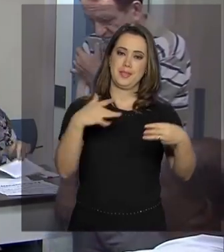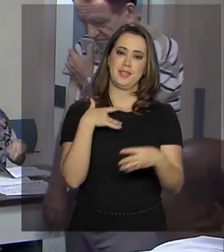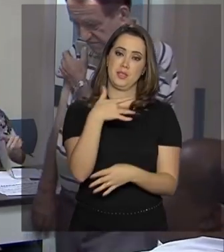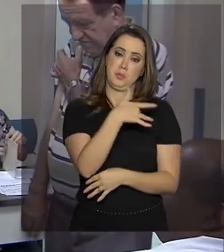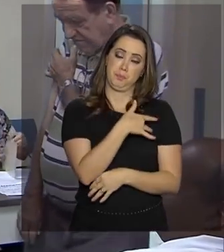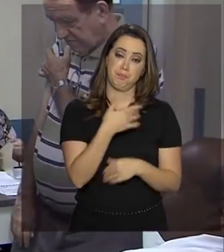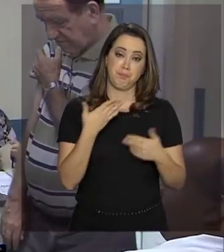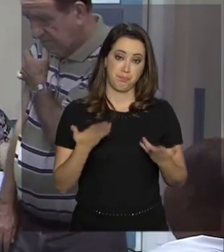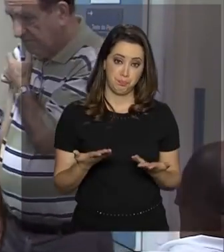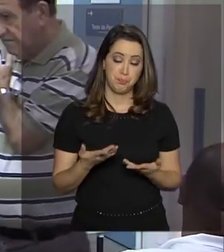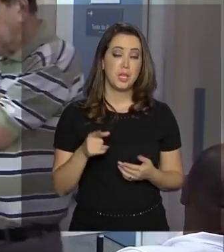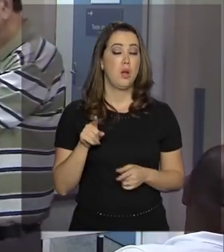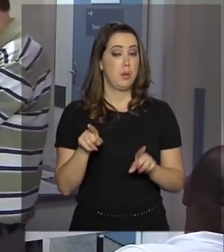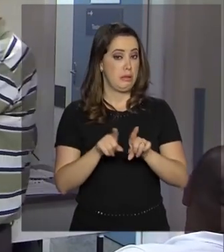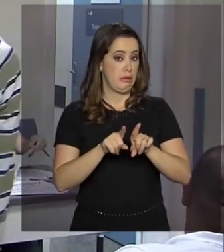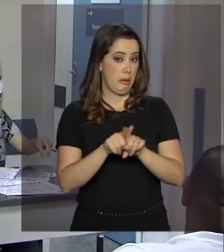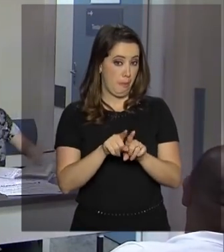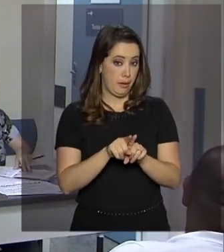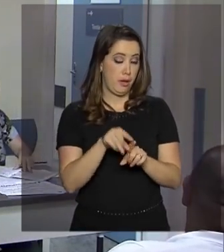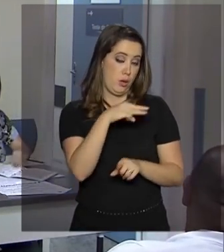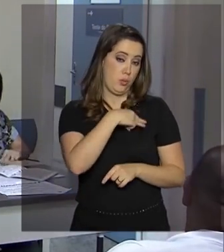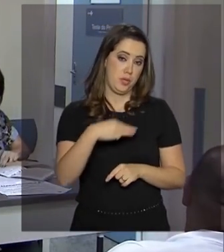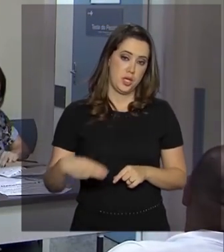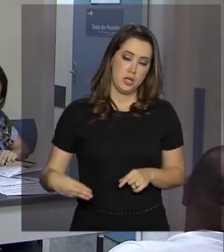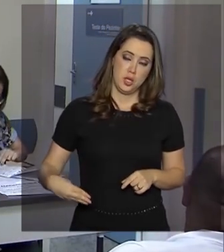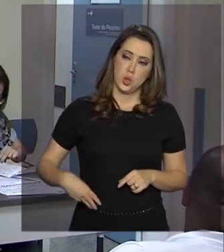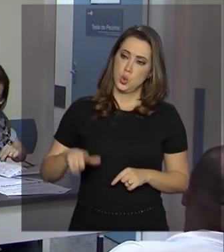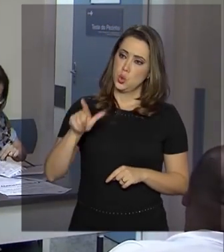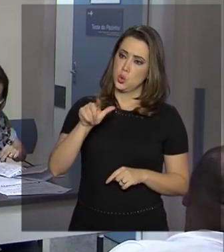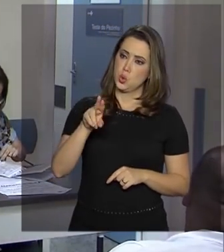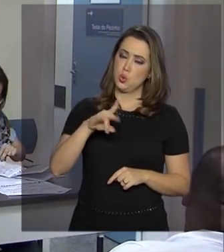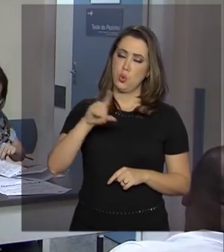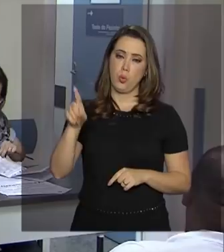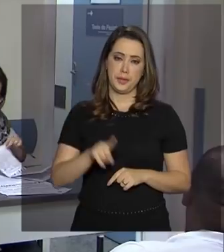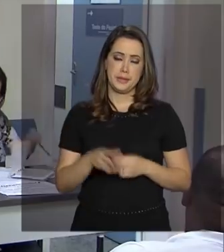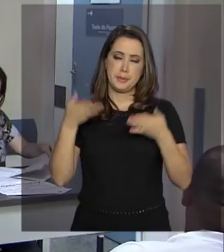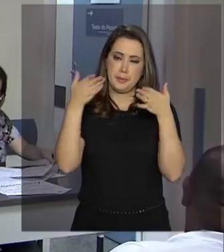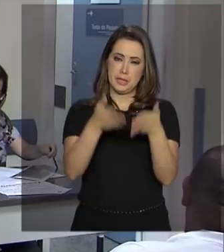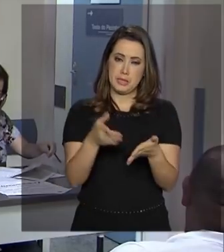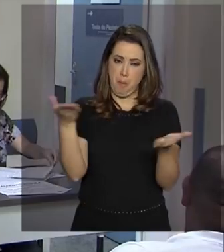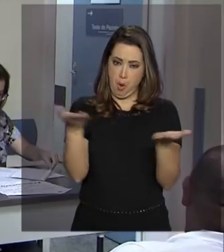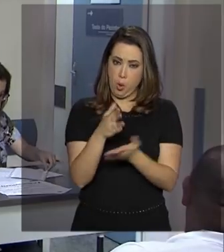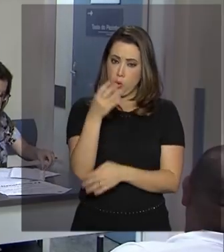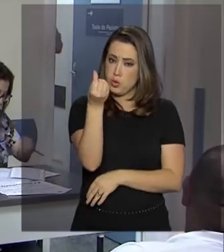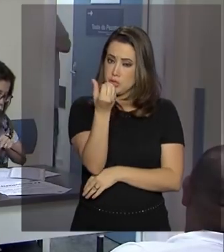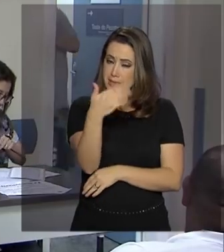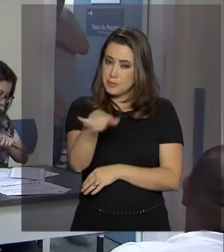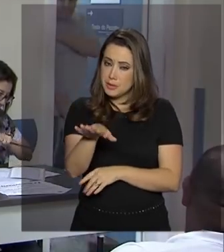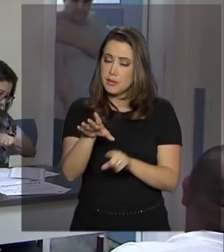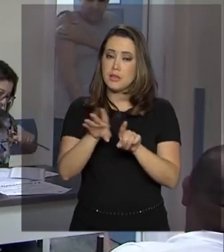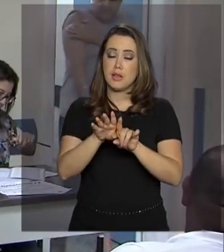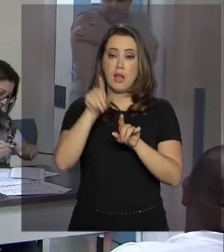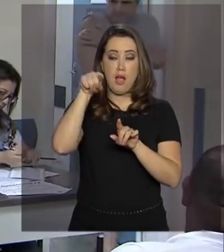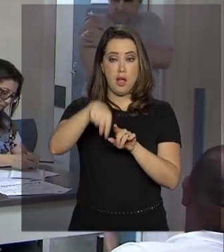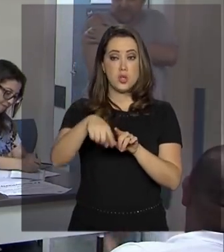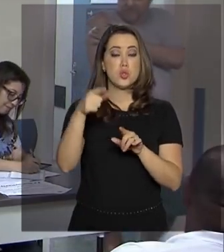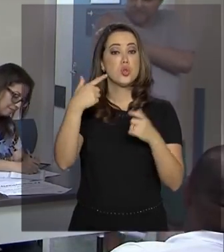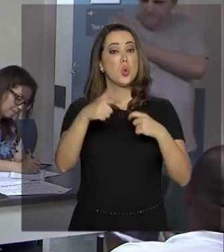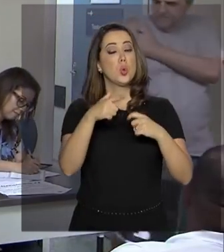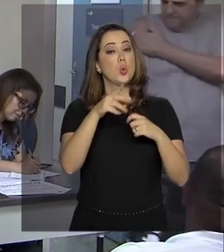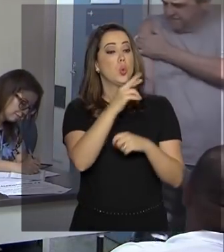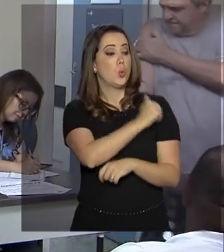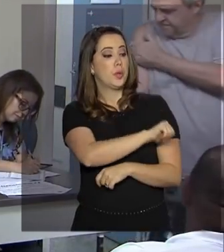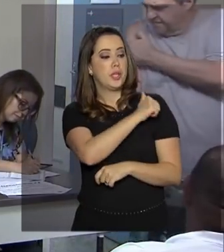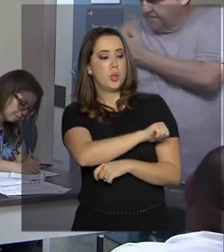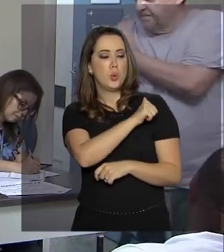Falando em Ministério da Saúde, o ministro Luiz Henrique Mandetta participa logo mais às 6h30 da tarde no Cristo Redentor de um evento para a